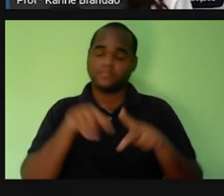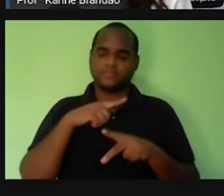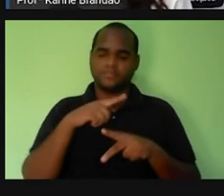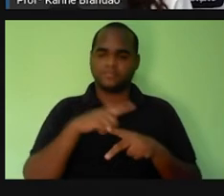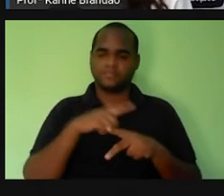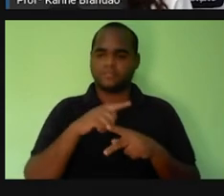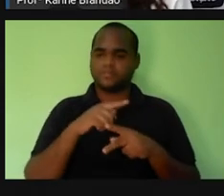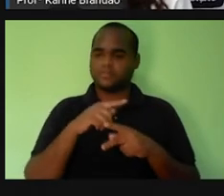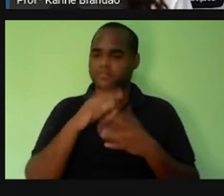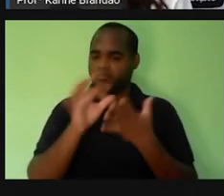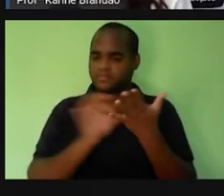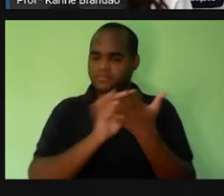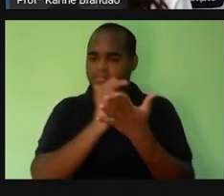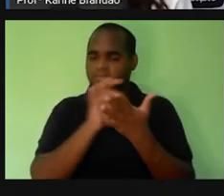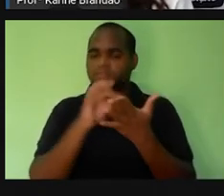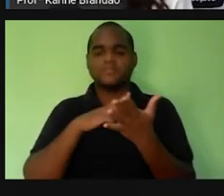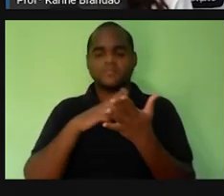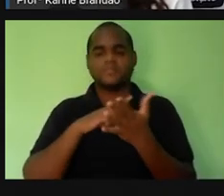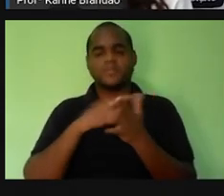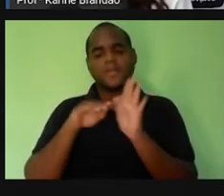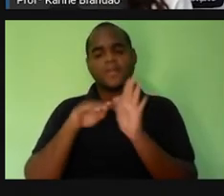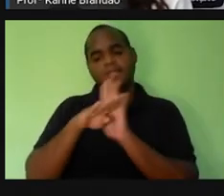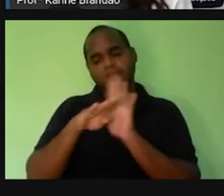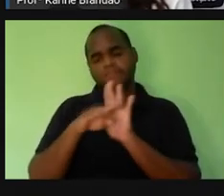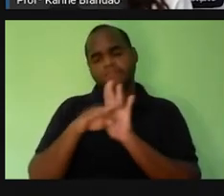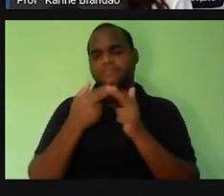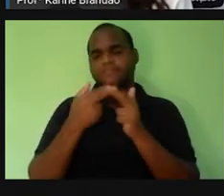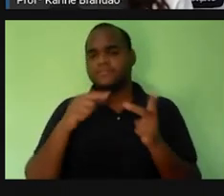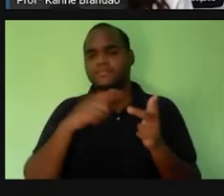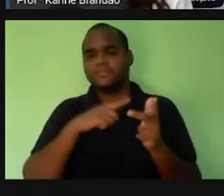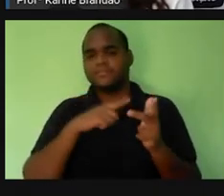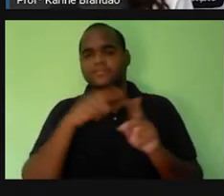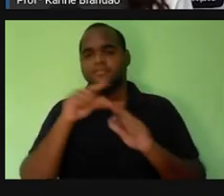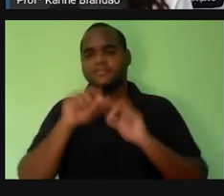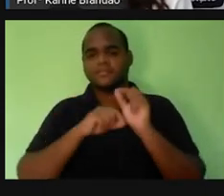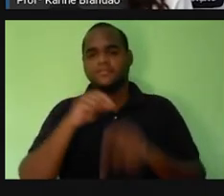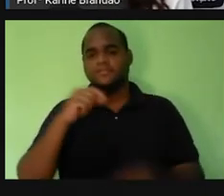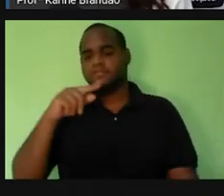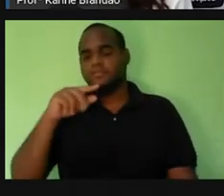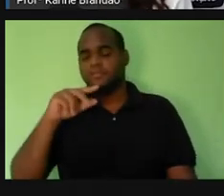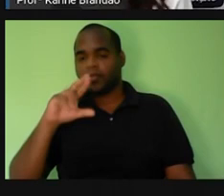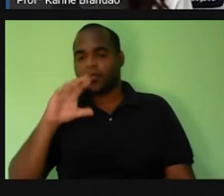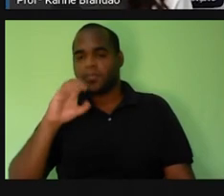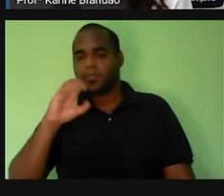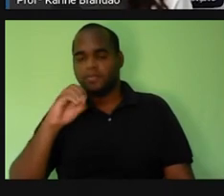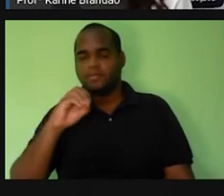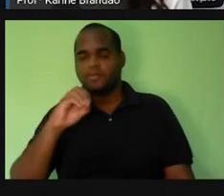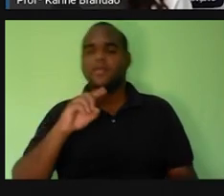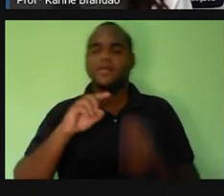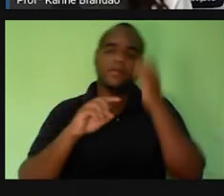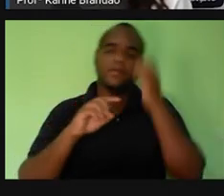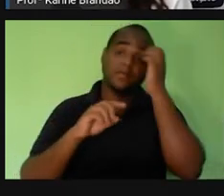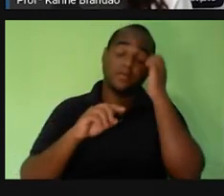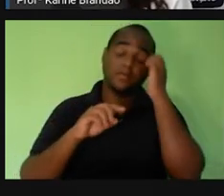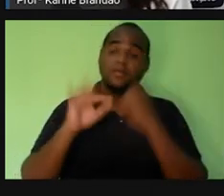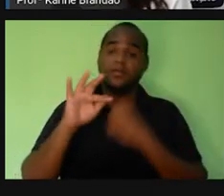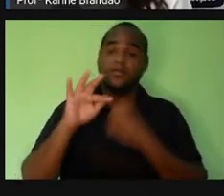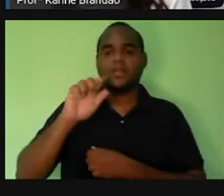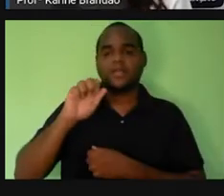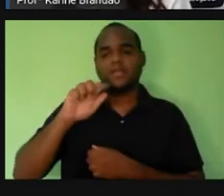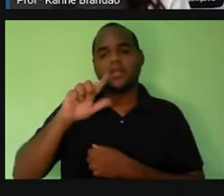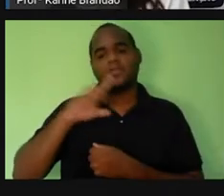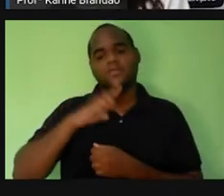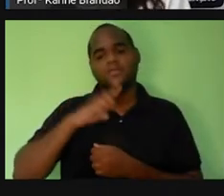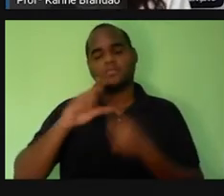uma célula de uma bactéria, por exemplo, é uma célula procarionte, né? Que tem esse formato, tem um flagelo, tem uma parede celular